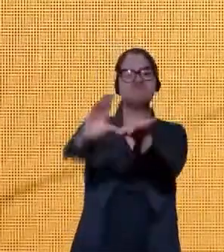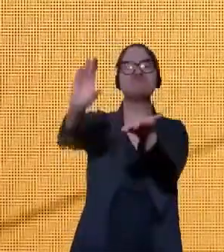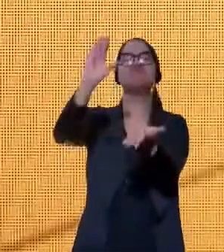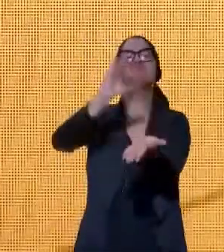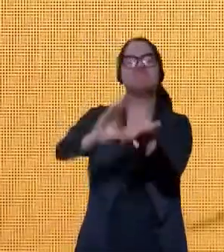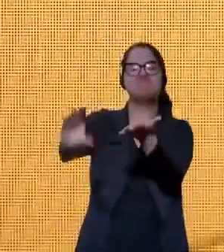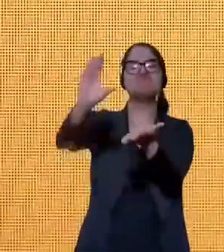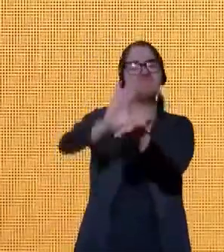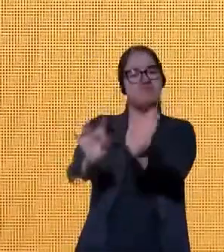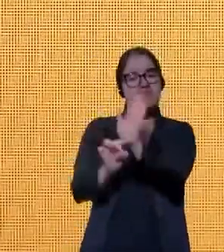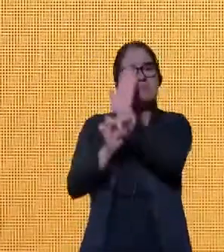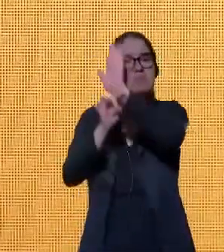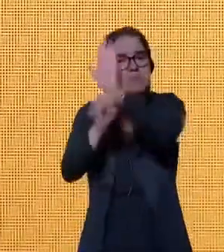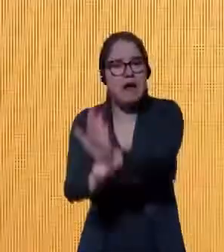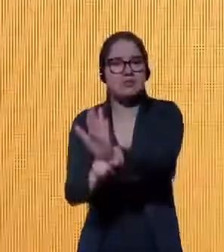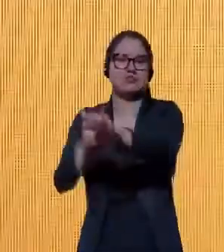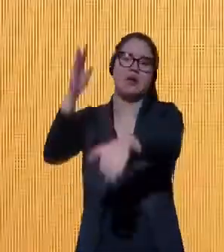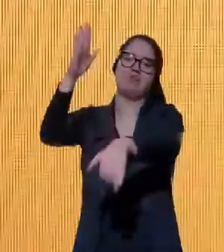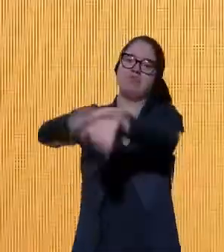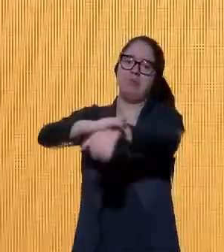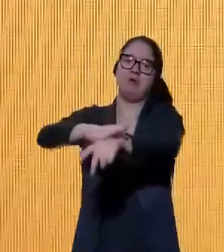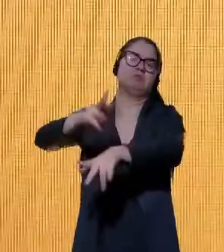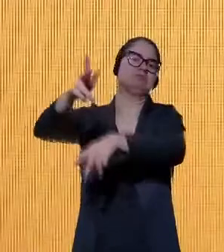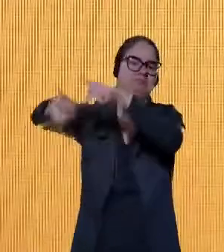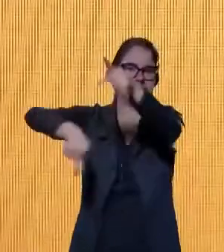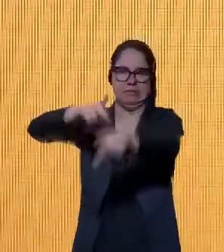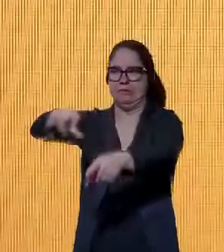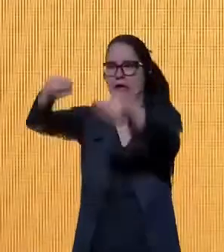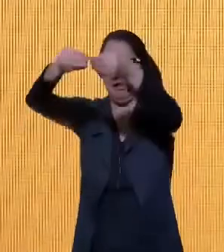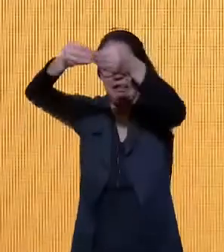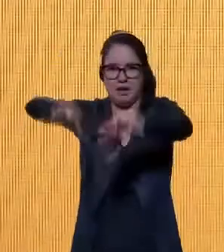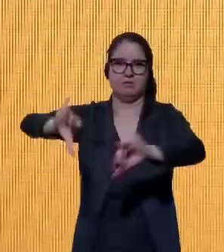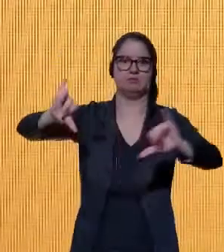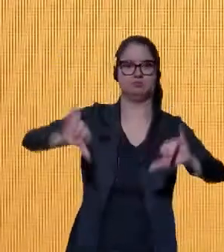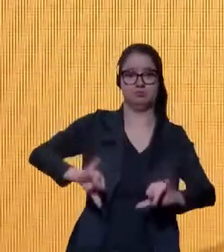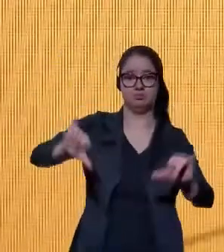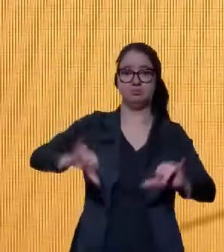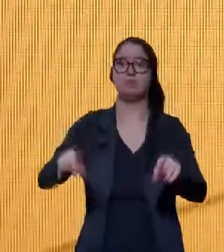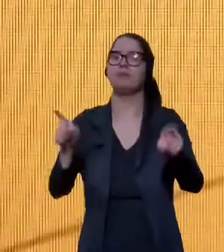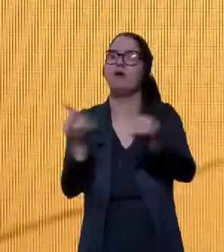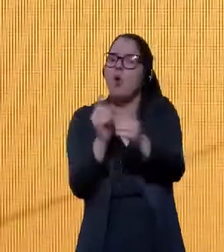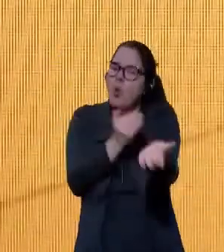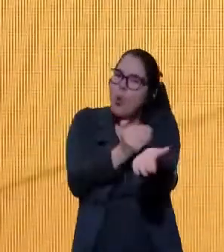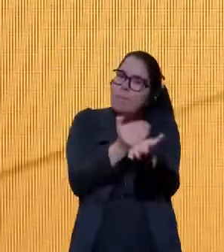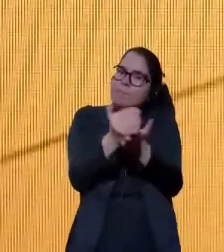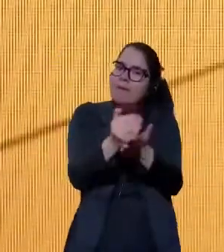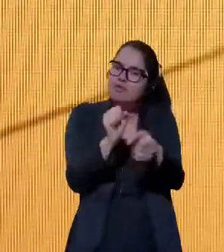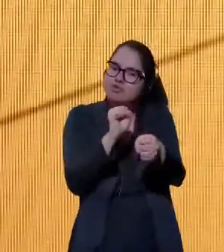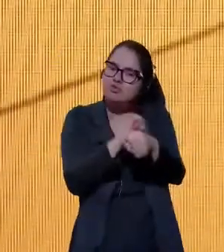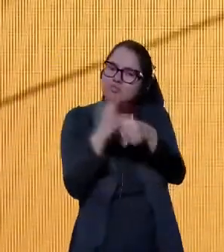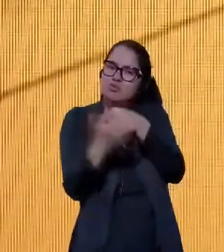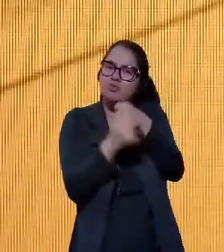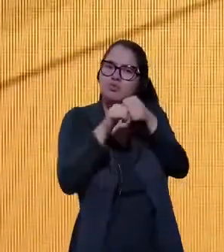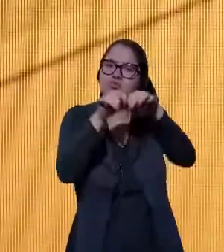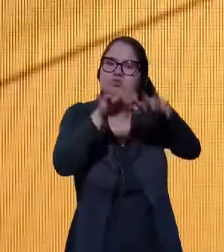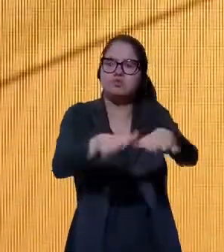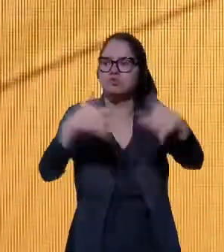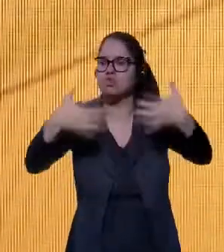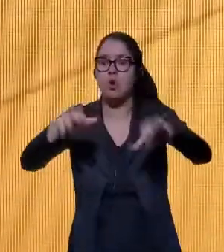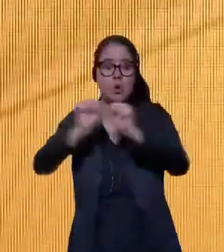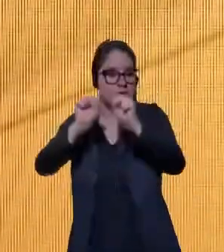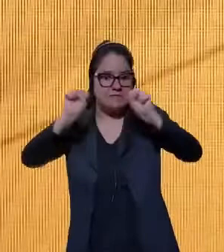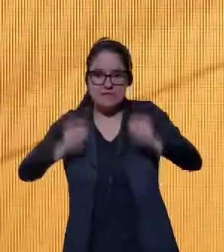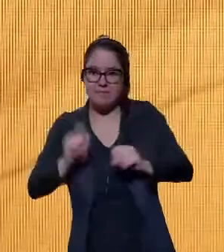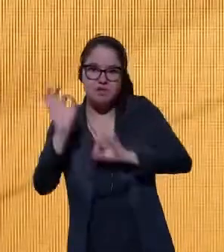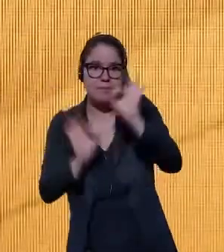ajudar nesse momento difícil. Logo, nos primeiros momentos da crise, o sistema foi parceiro na